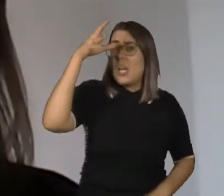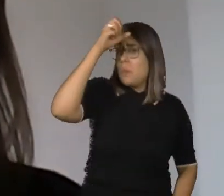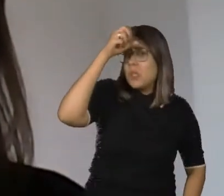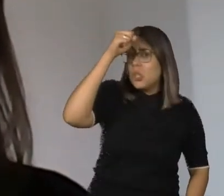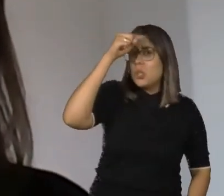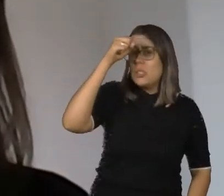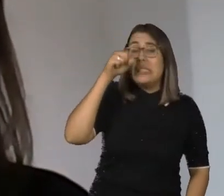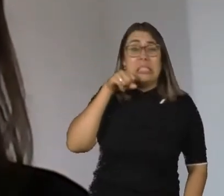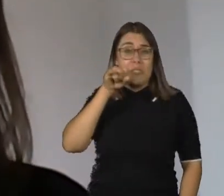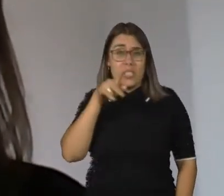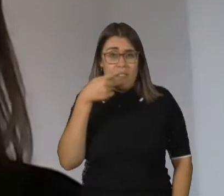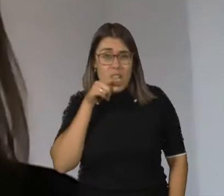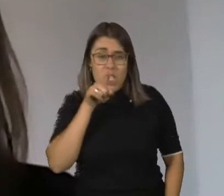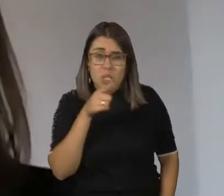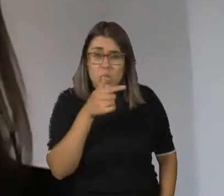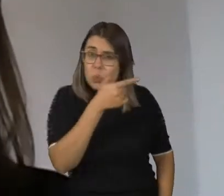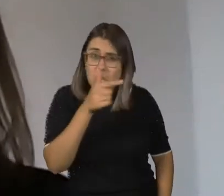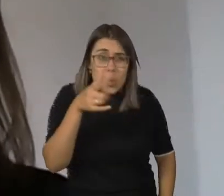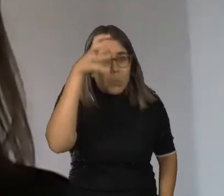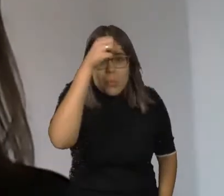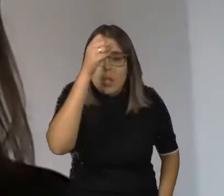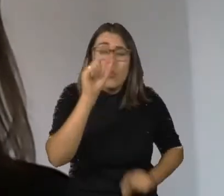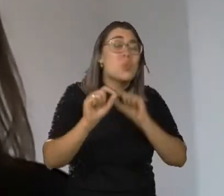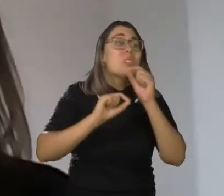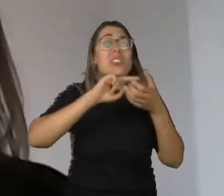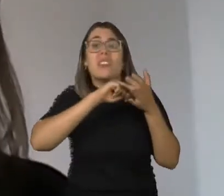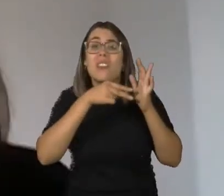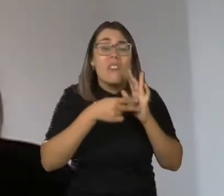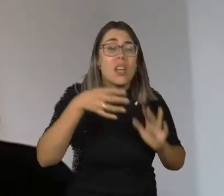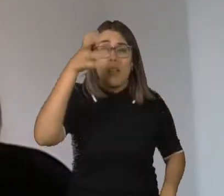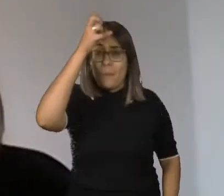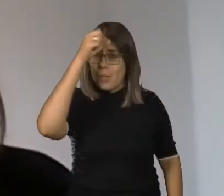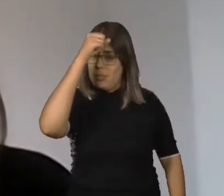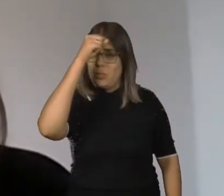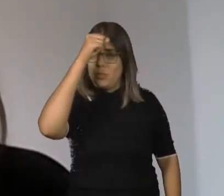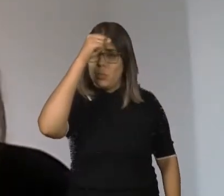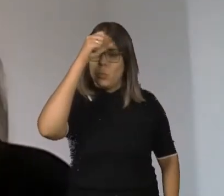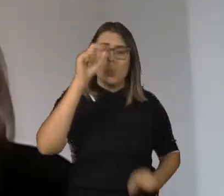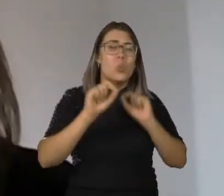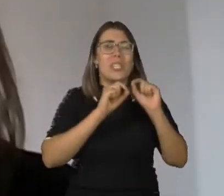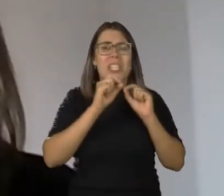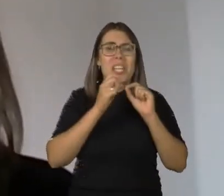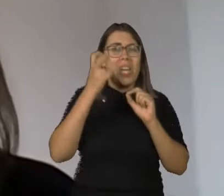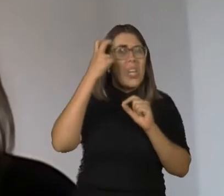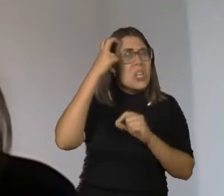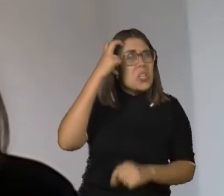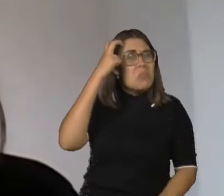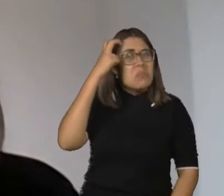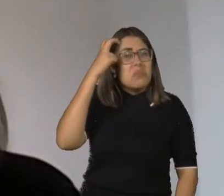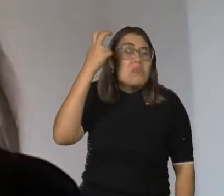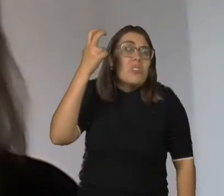não vai aprender, o que é aprender para você? Qual é a sua noção de inteligência? O que você entende por inteligência?